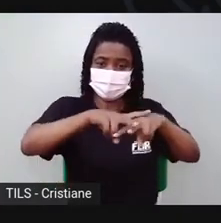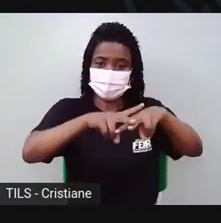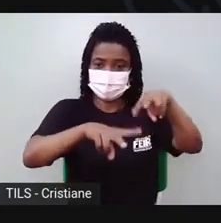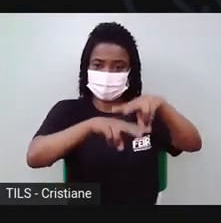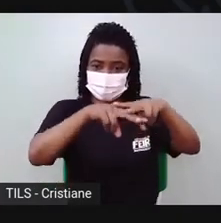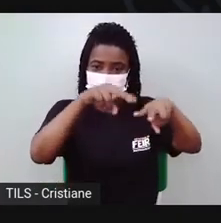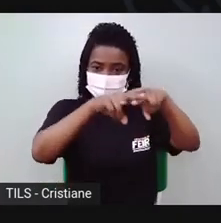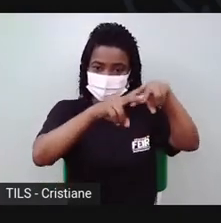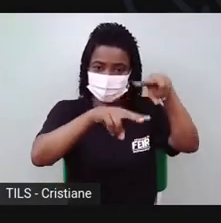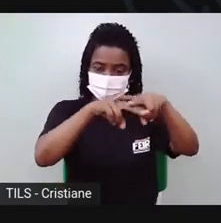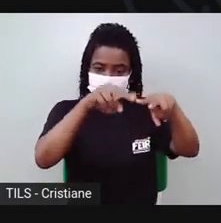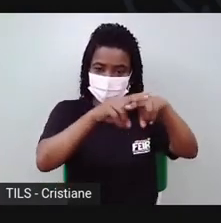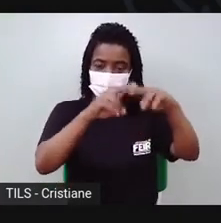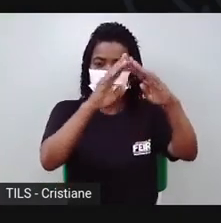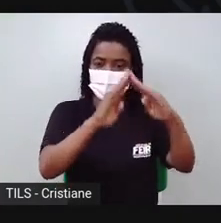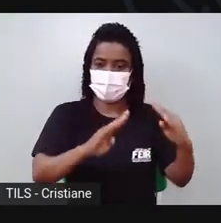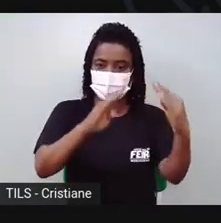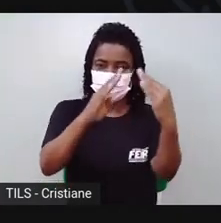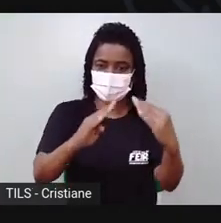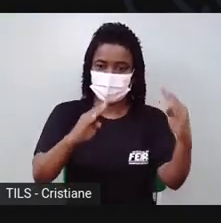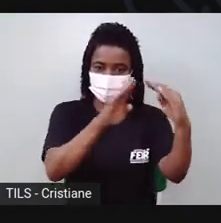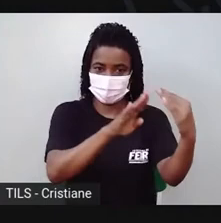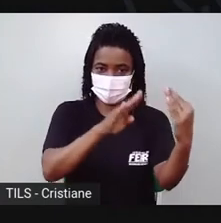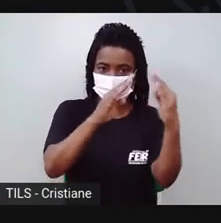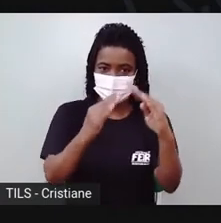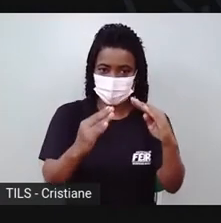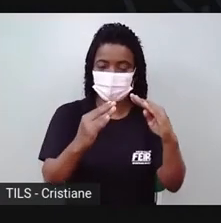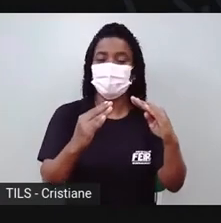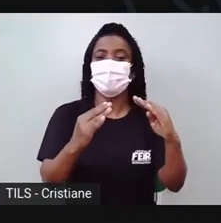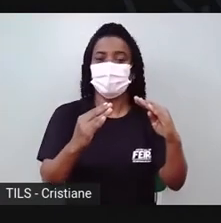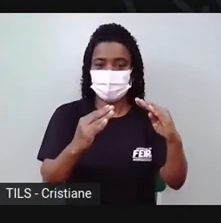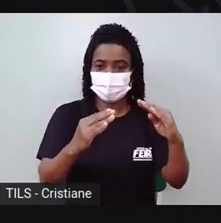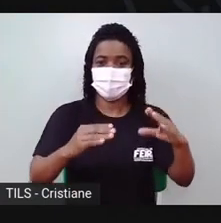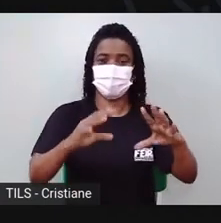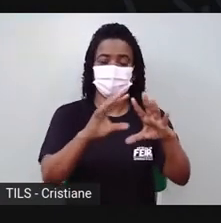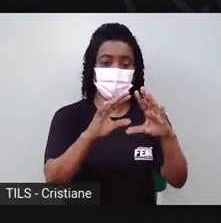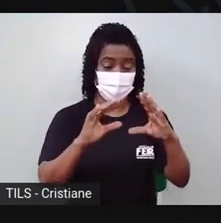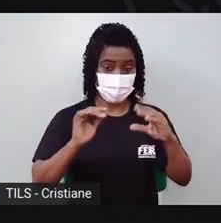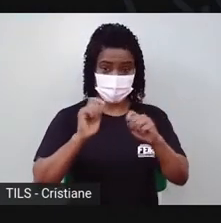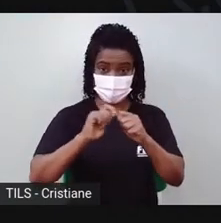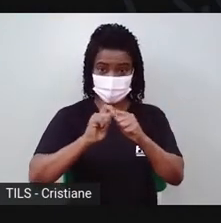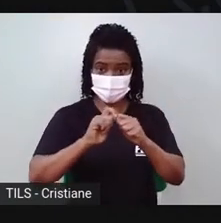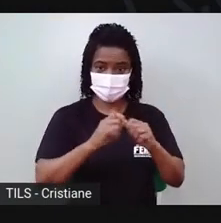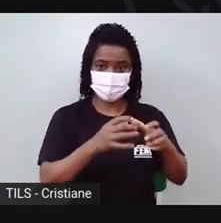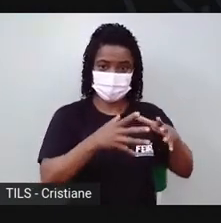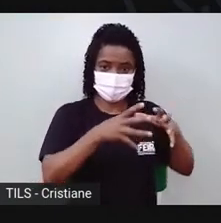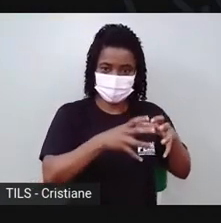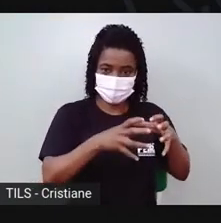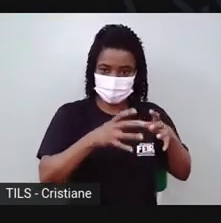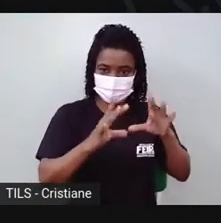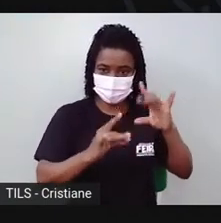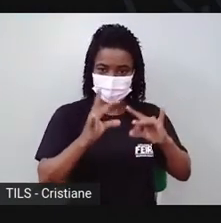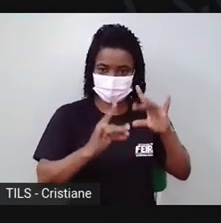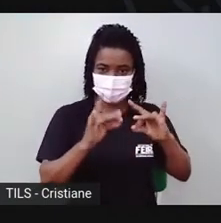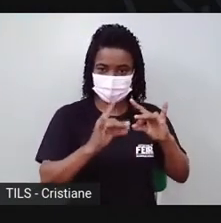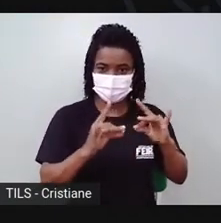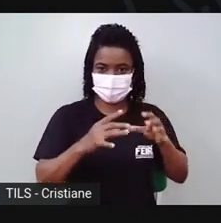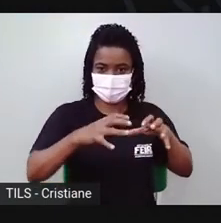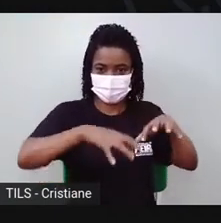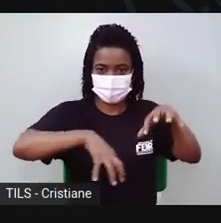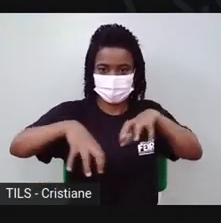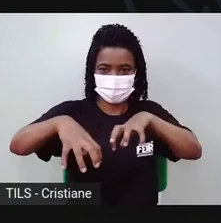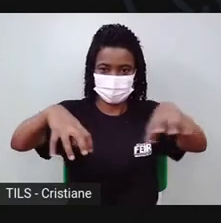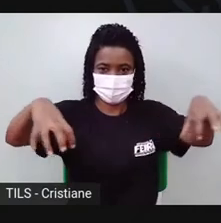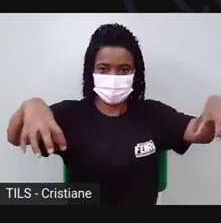fogo, aí coloca a cerâmica tudo do lado assim, pra receber o calor, aí, enquanto elas recebem